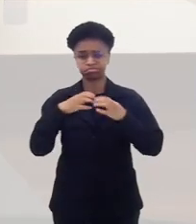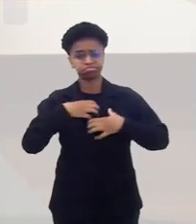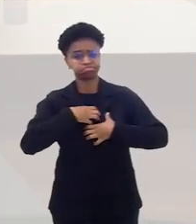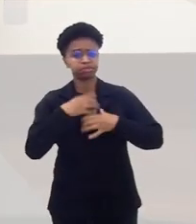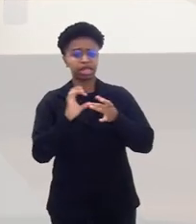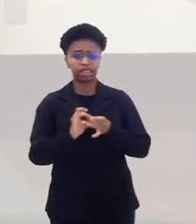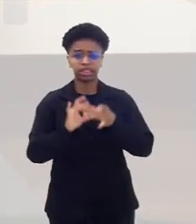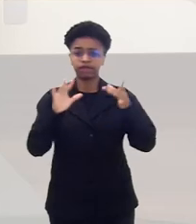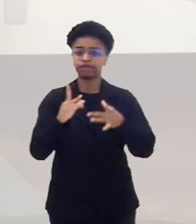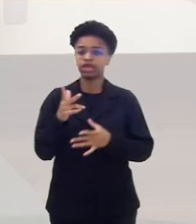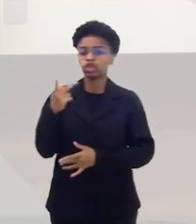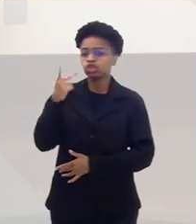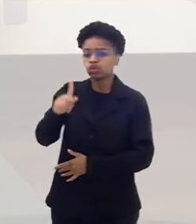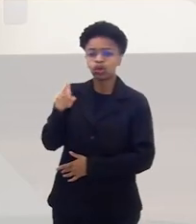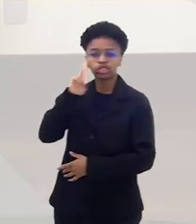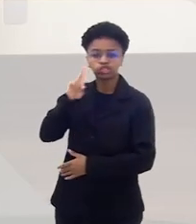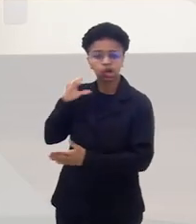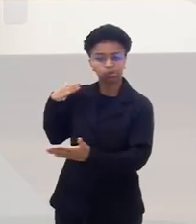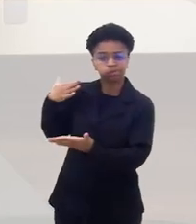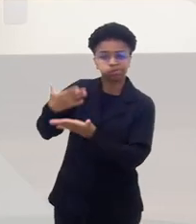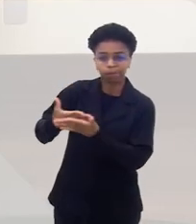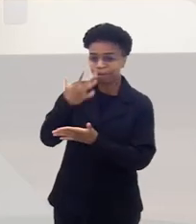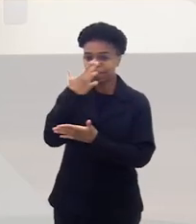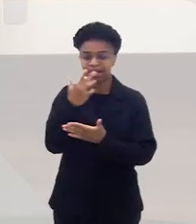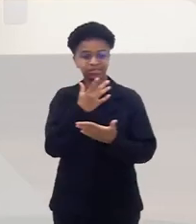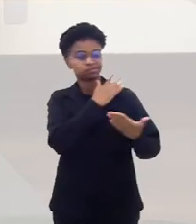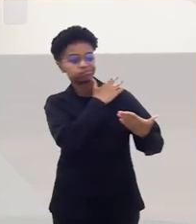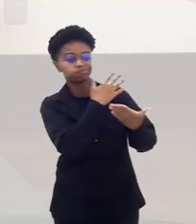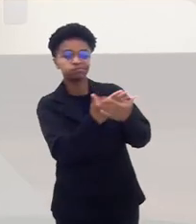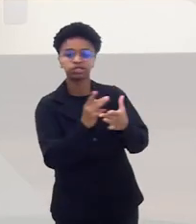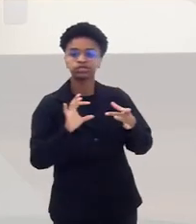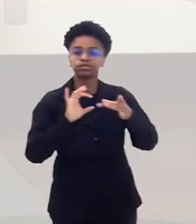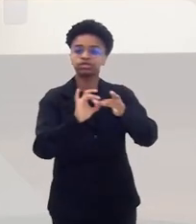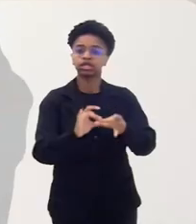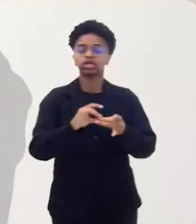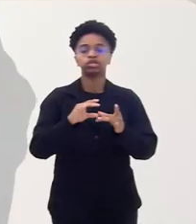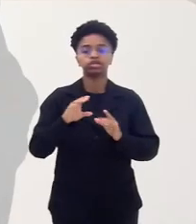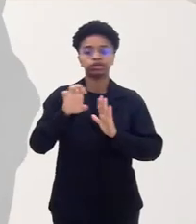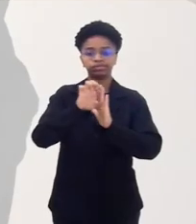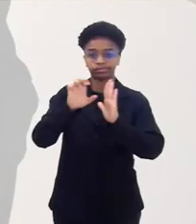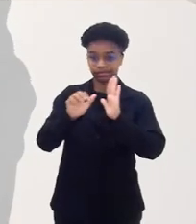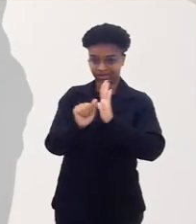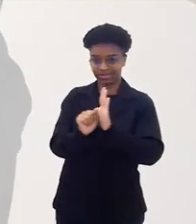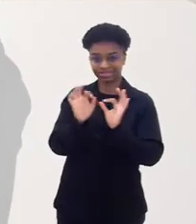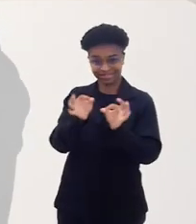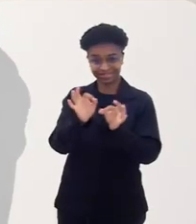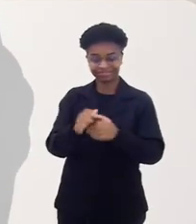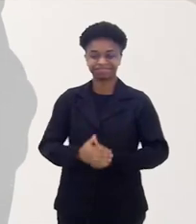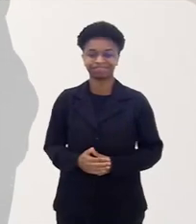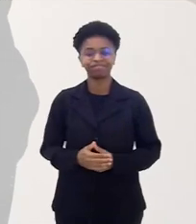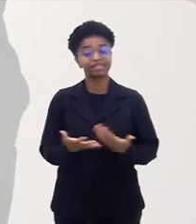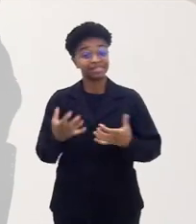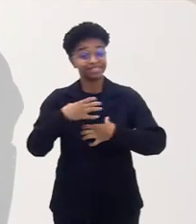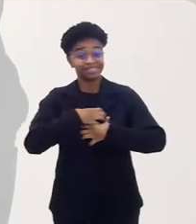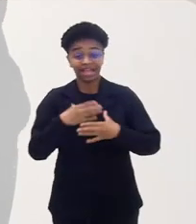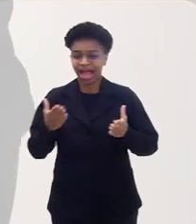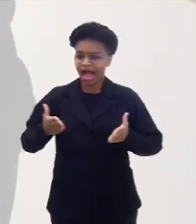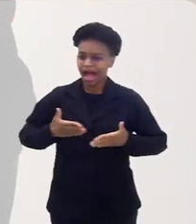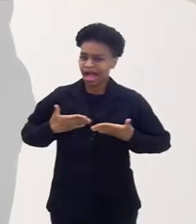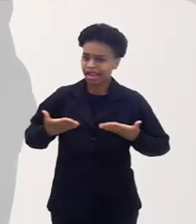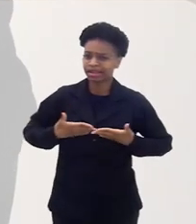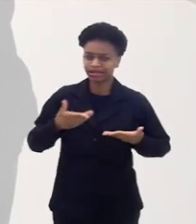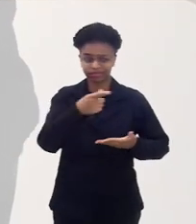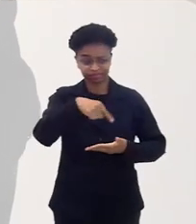vontade. A sua história se confunde com a história do Estatuto da Criança e do Adolescente. Doutor Carlos de Codemos, uma alegria muito grande